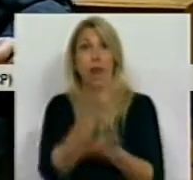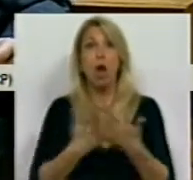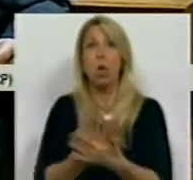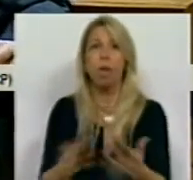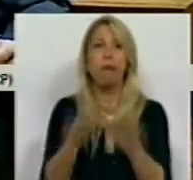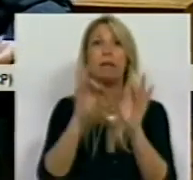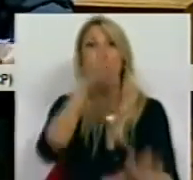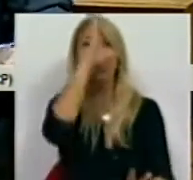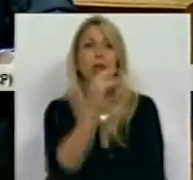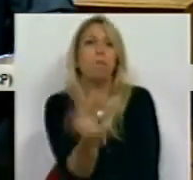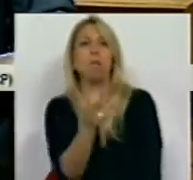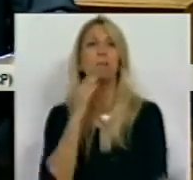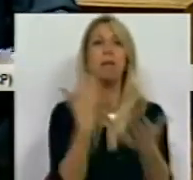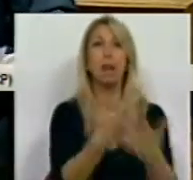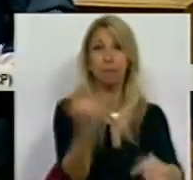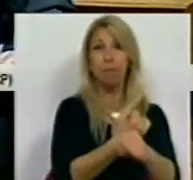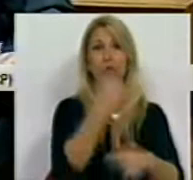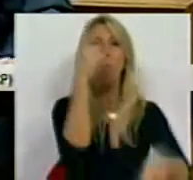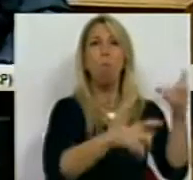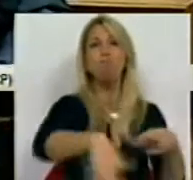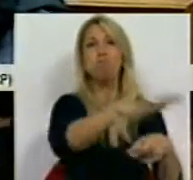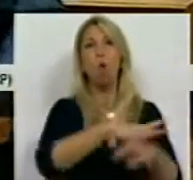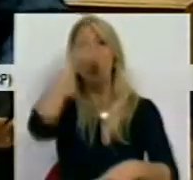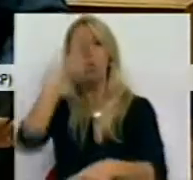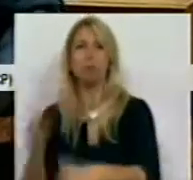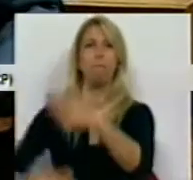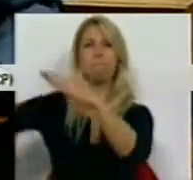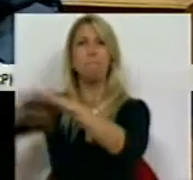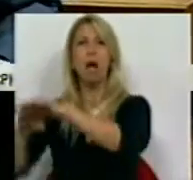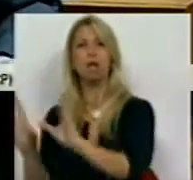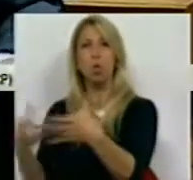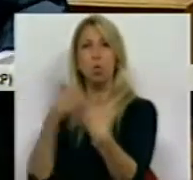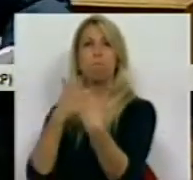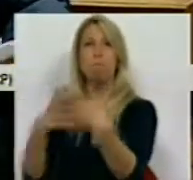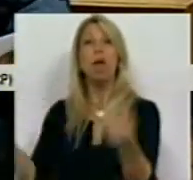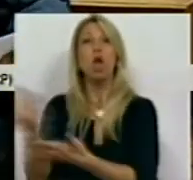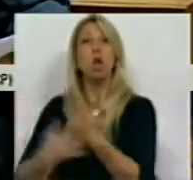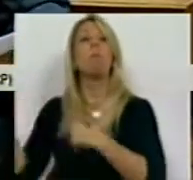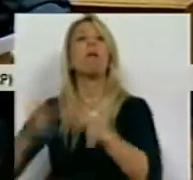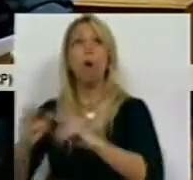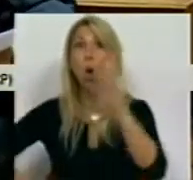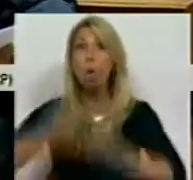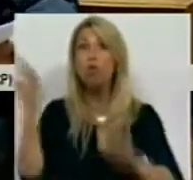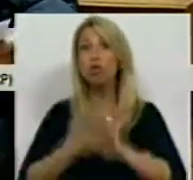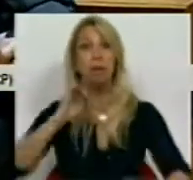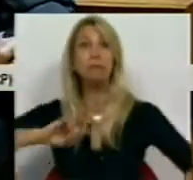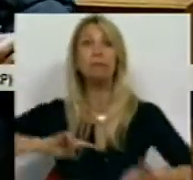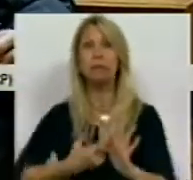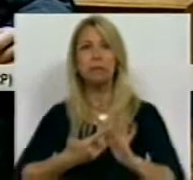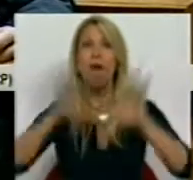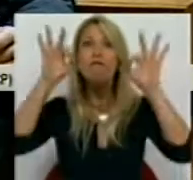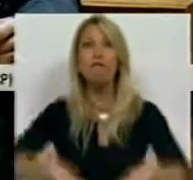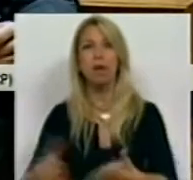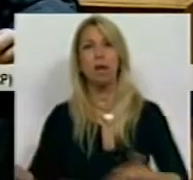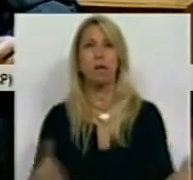Estado mínimo para os trabalhadores e para o povo, Estado máximo para os grandes grupos económicos e financeiros. É urgente e indispensável travar este